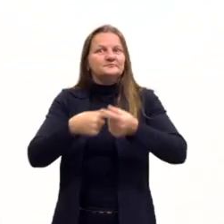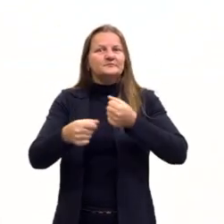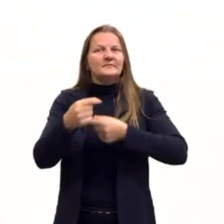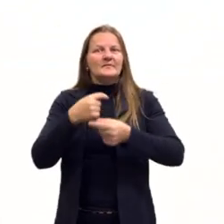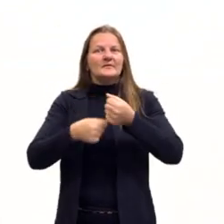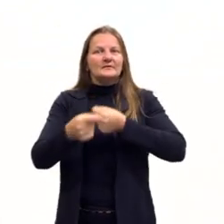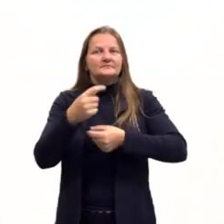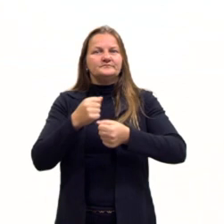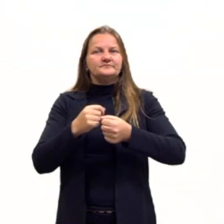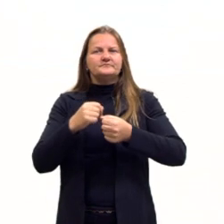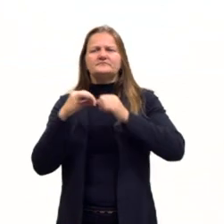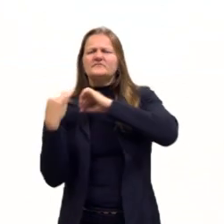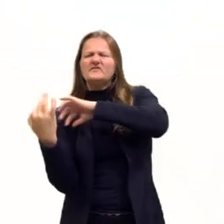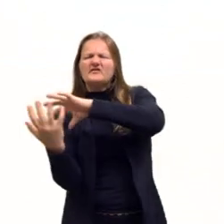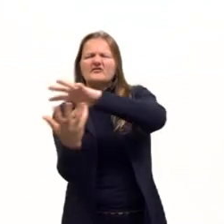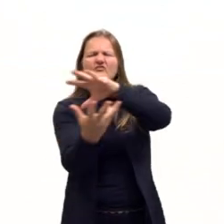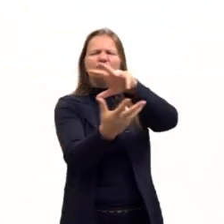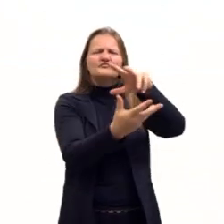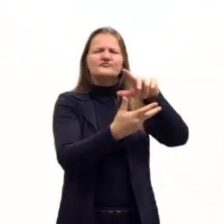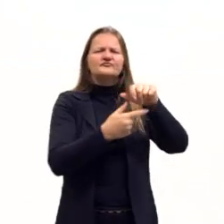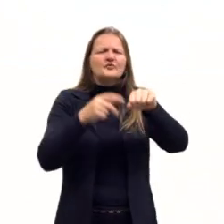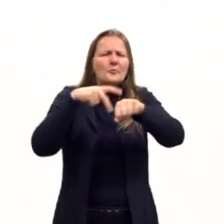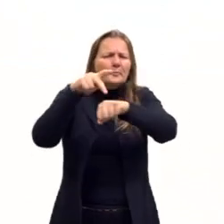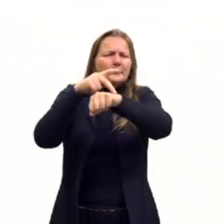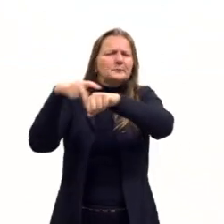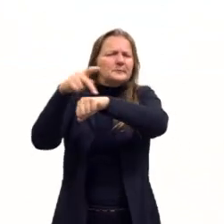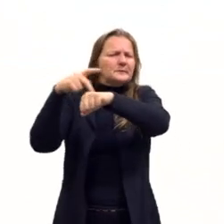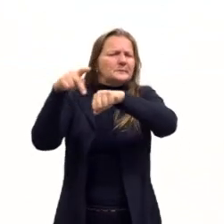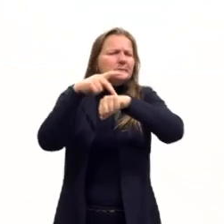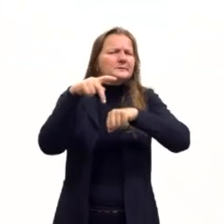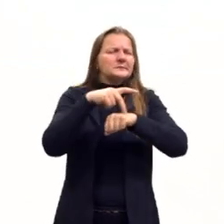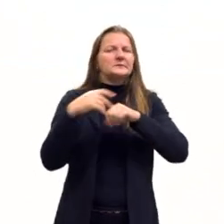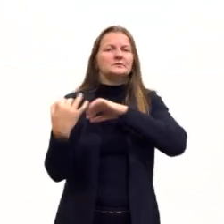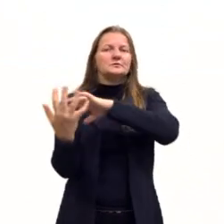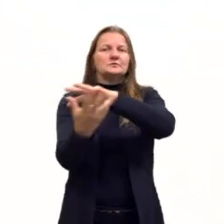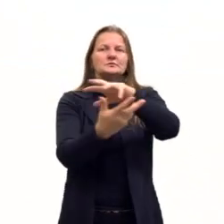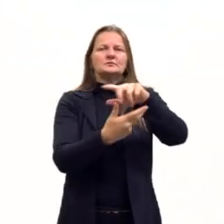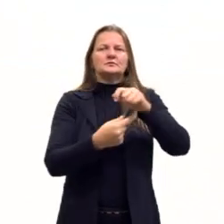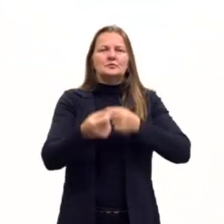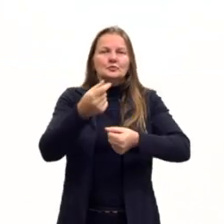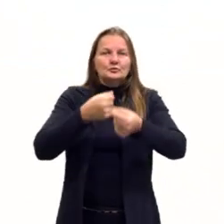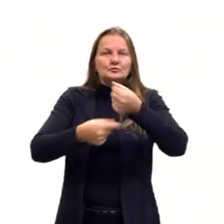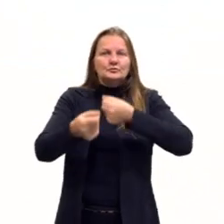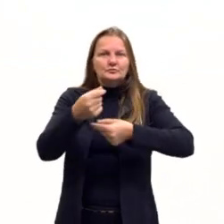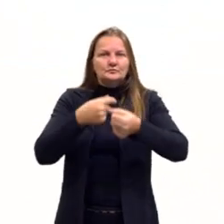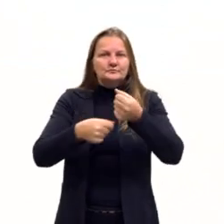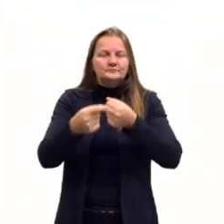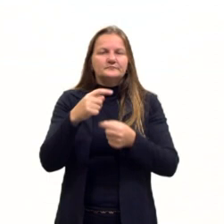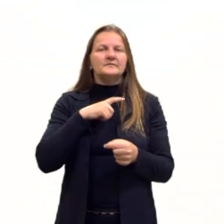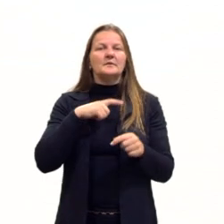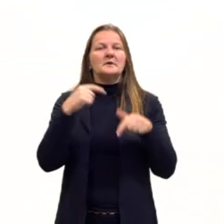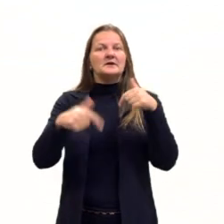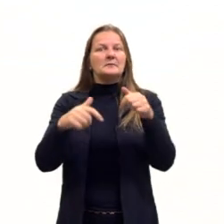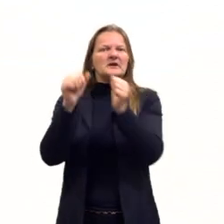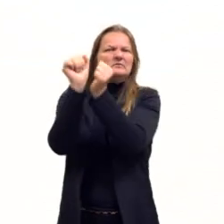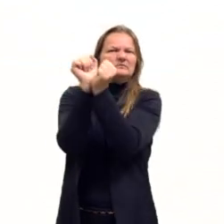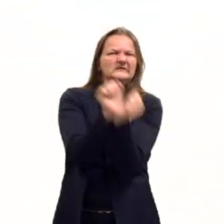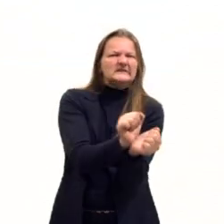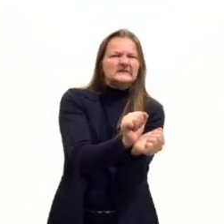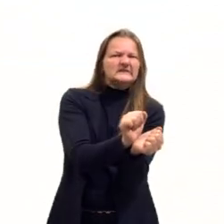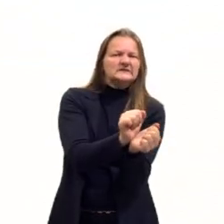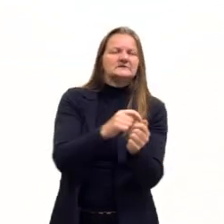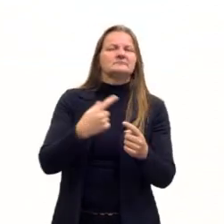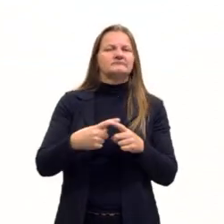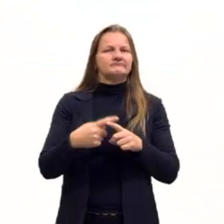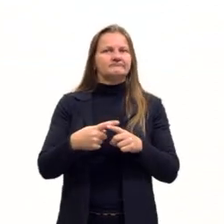internacionalização, PIB brasileira, entre outras coisas, né? Também chama muito aqui, o trabalho escravo, né, gurizada, isso